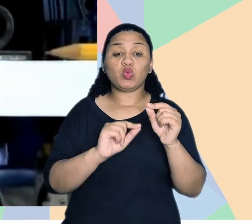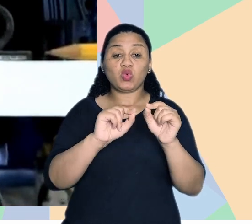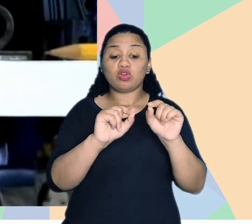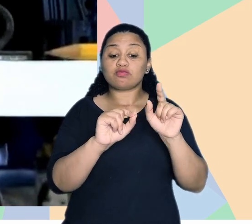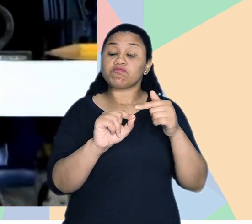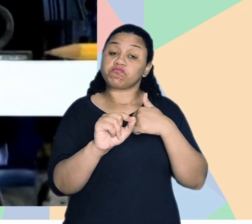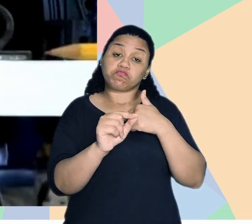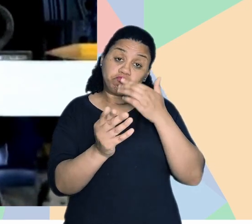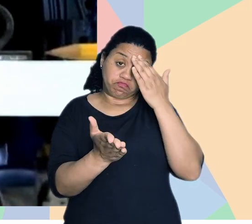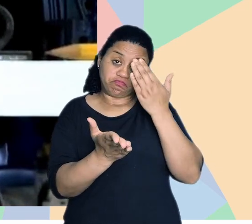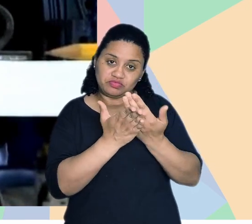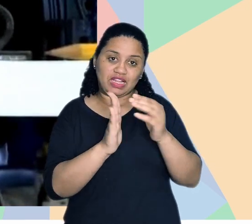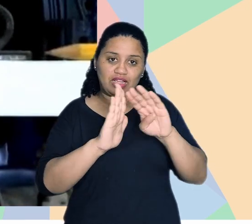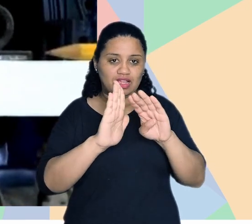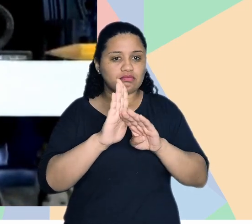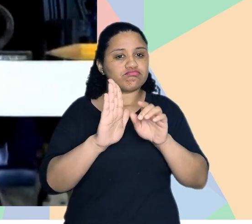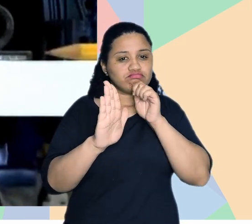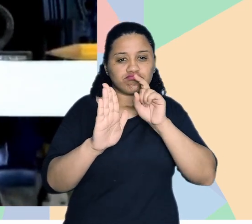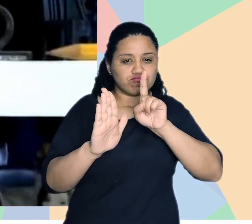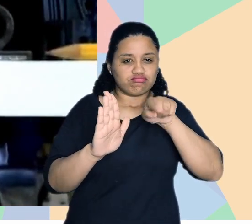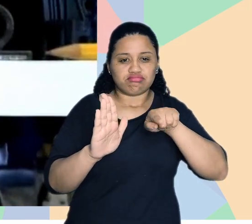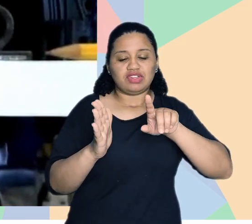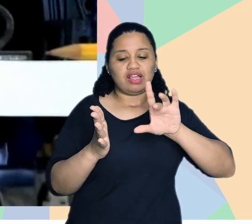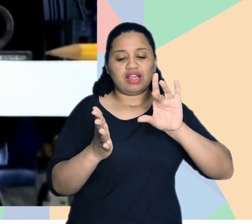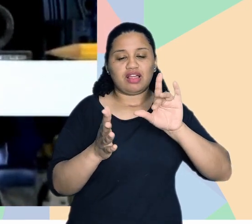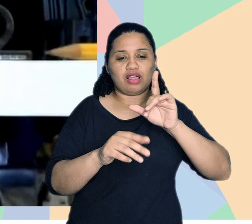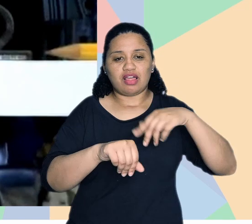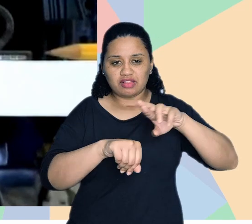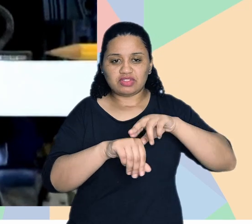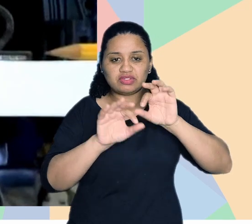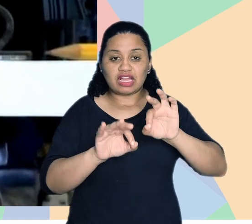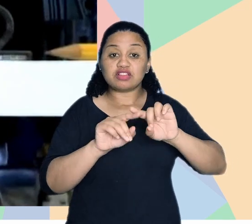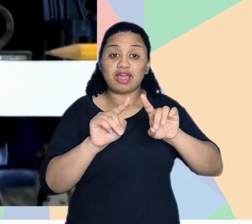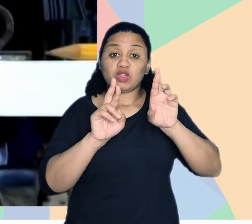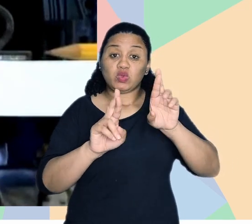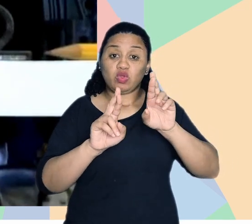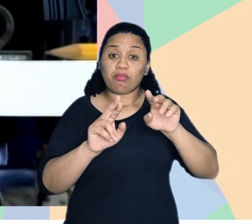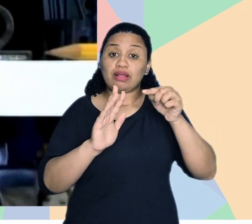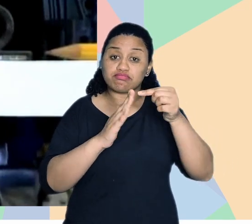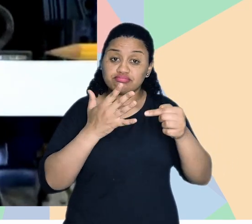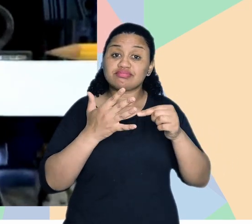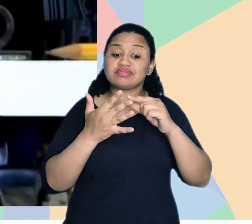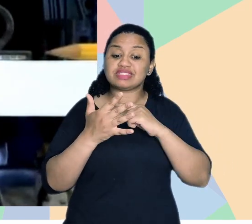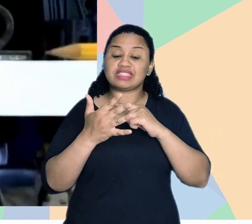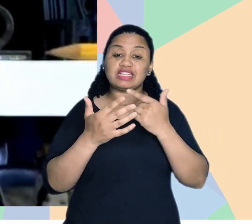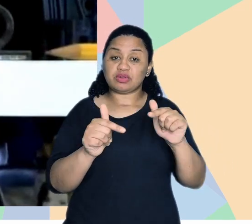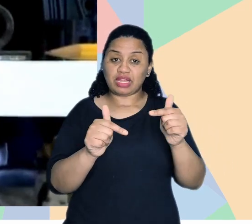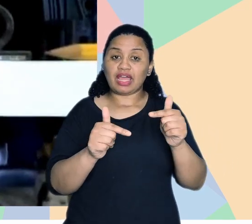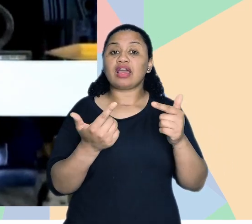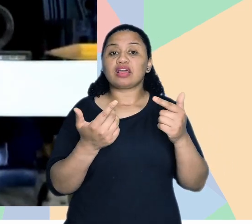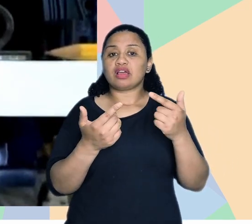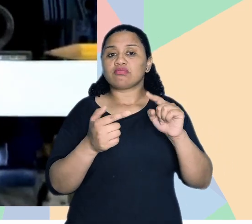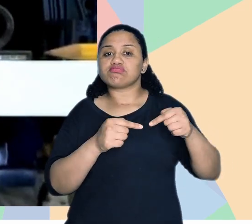que acredito, né? A norma ainda não foi, não saiu a revisão dela, mas esperamos que esse item